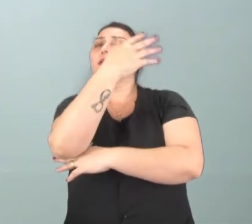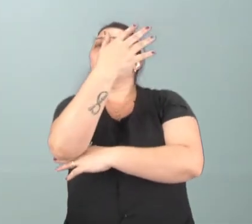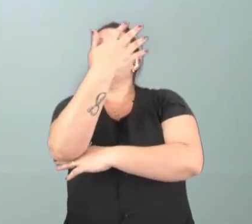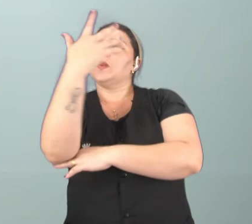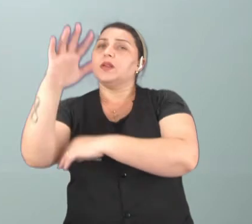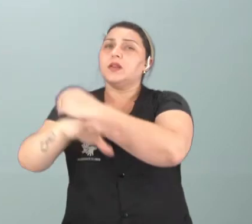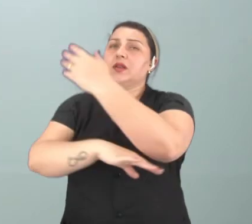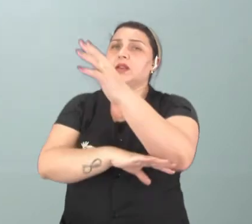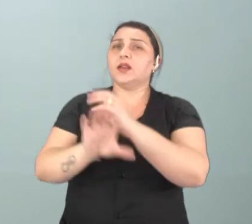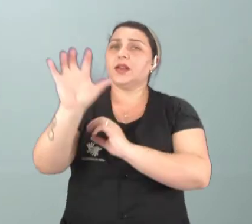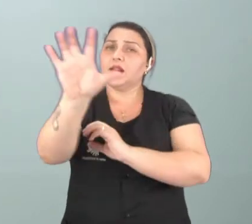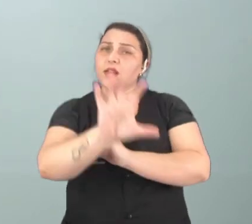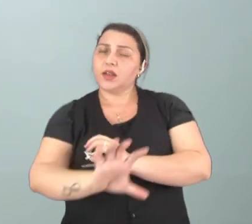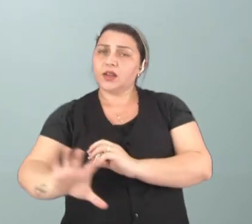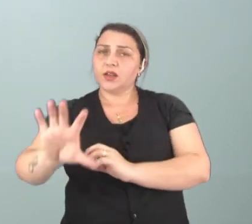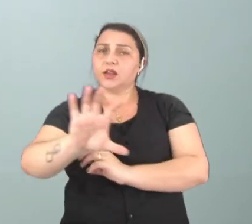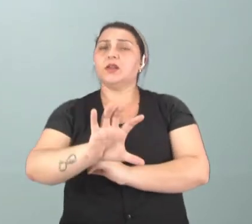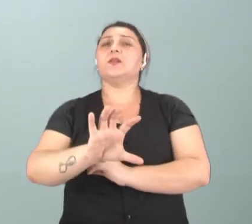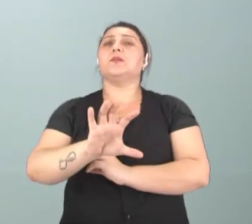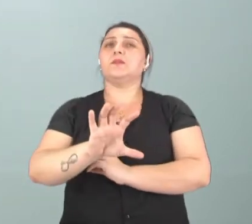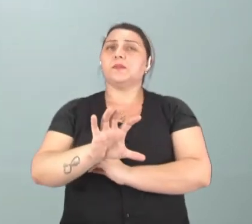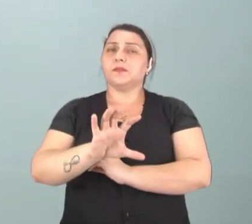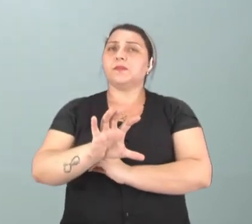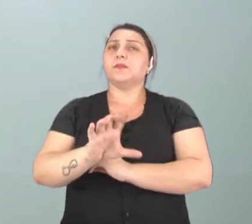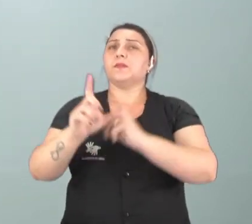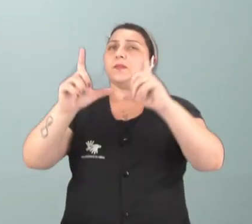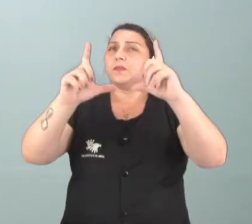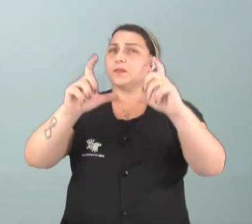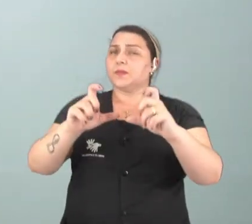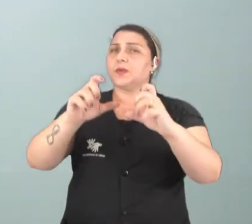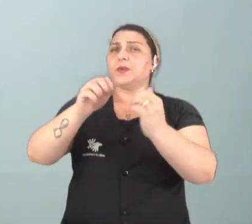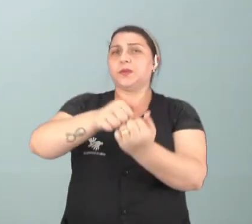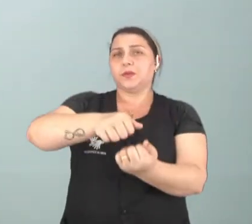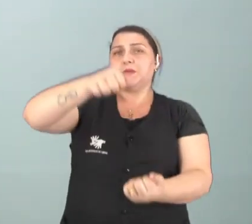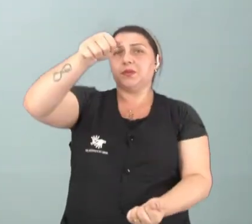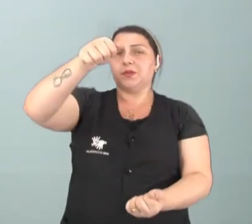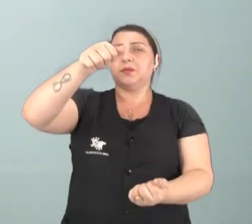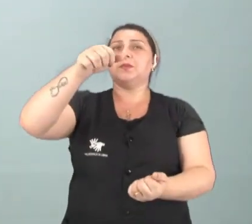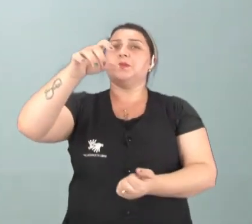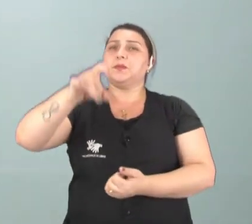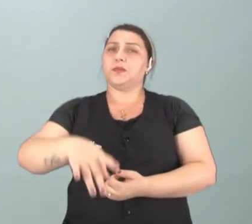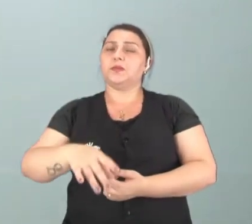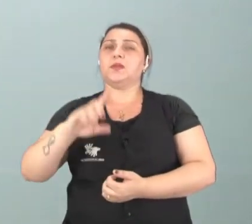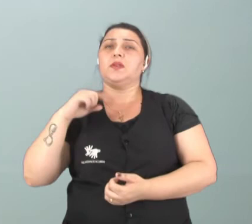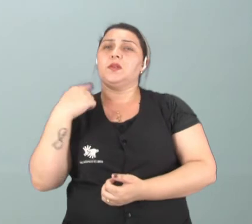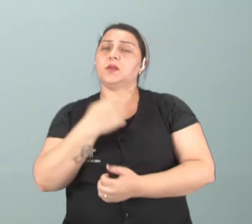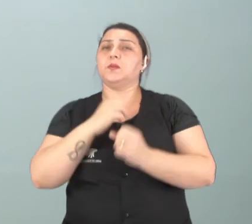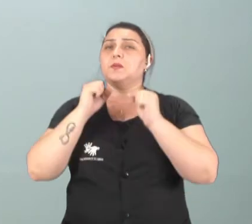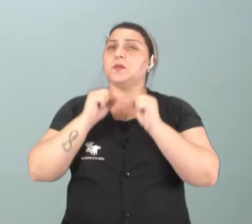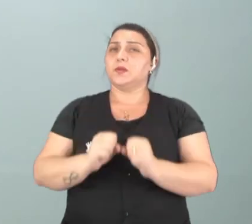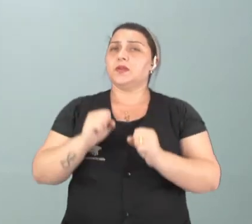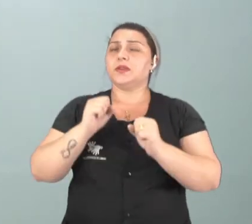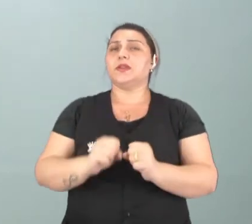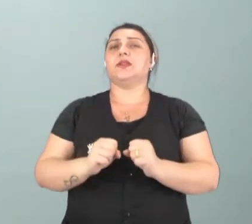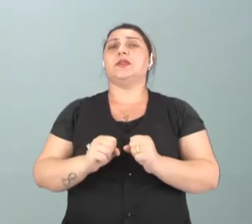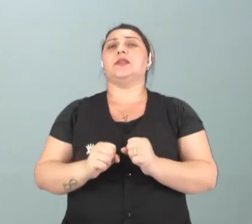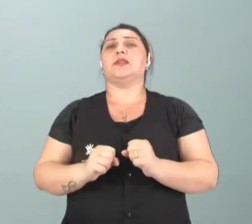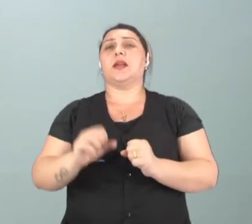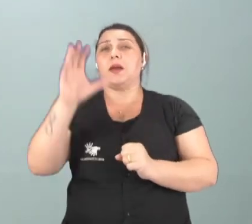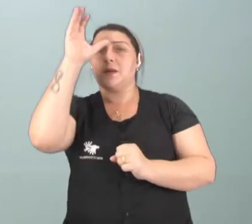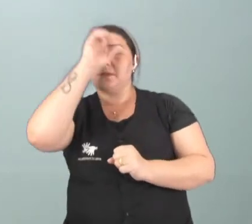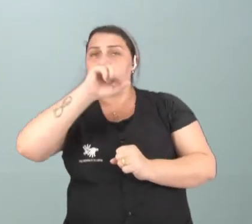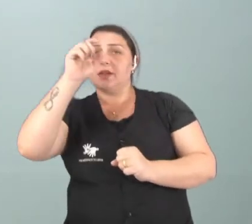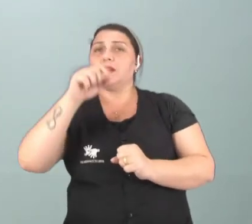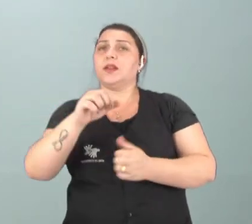interessante. Vocês podem estar printando esse banner, esse último aí, tá? Pra gente poder estar trabalhando o nosso